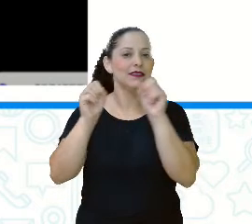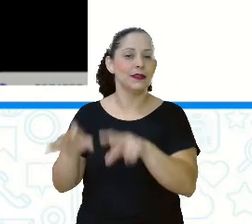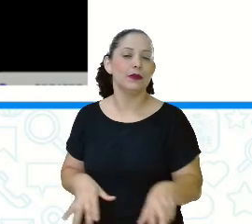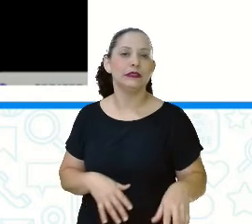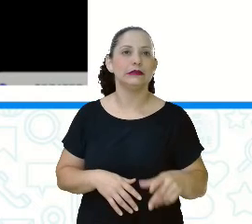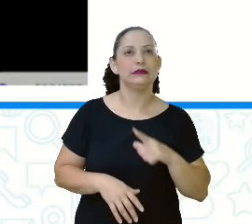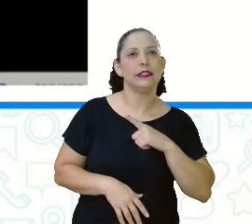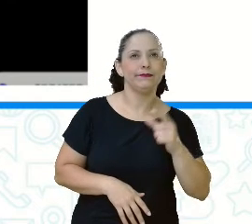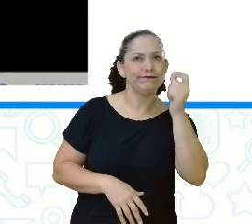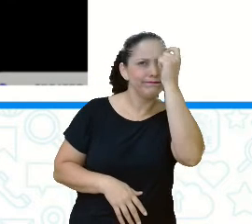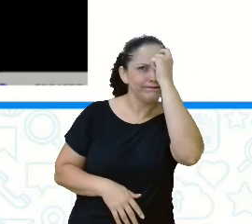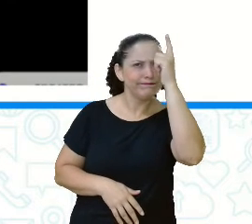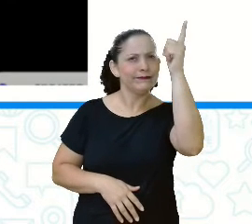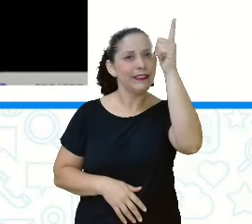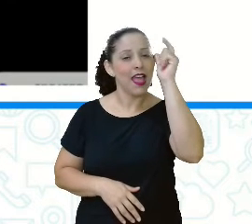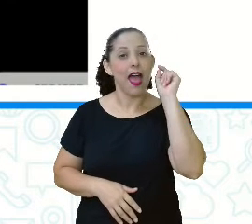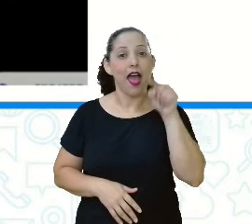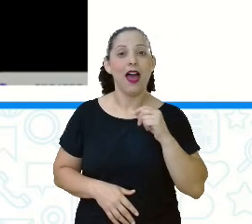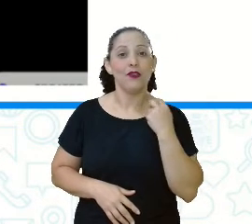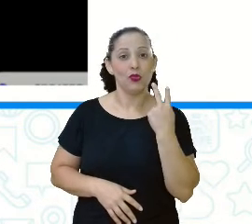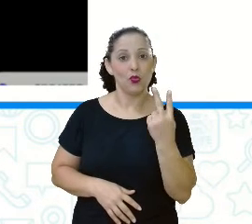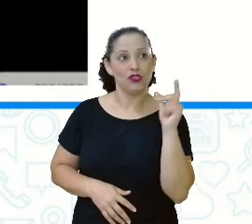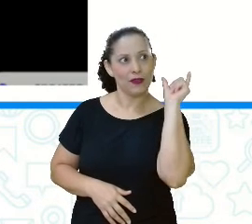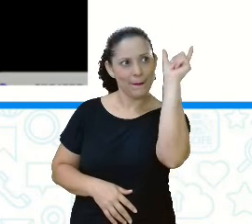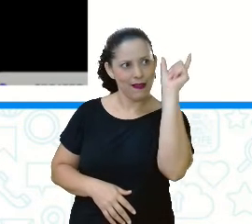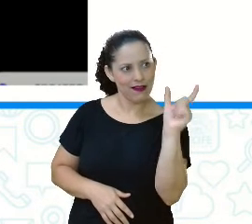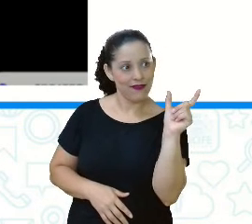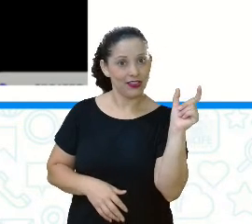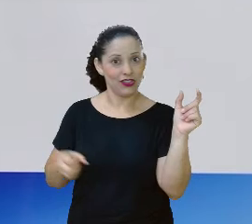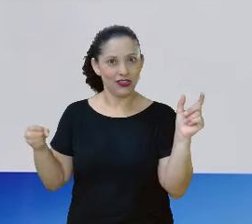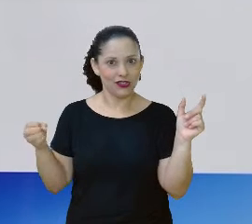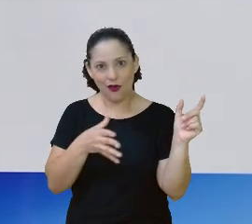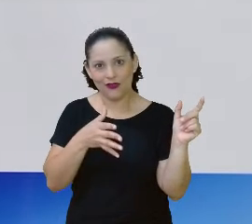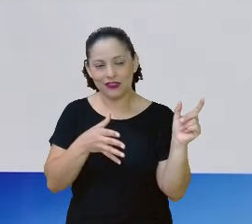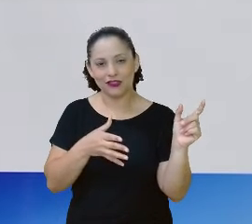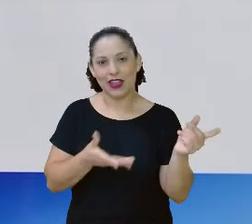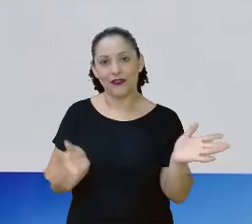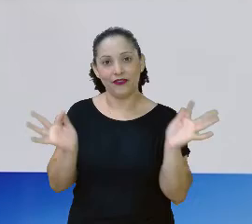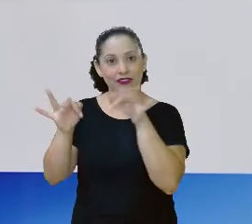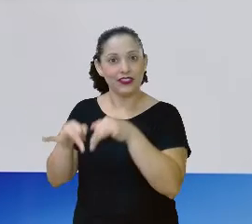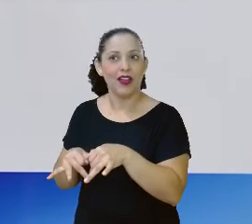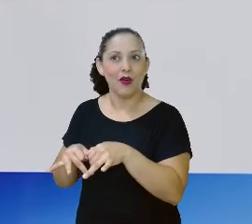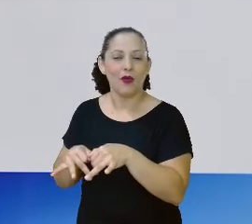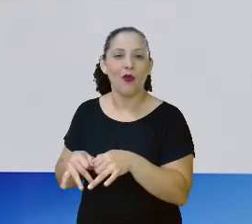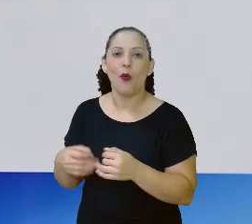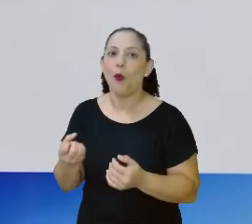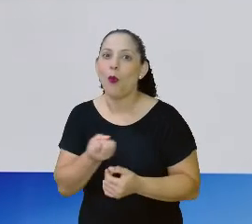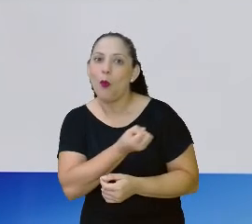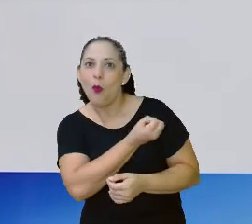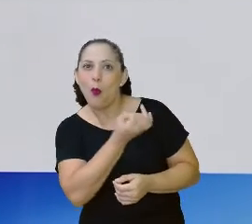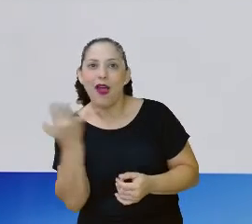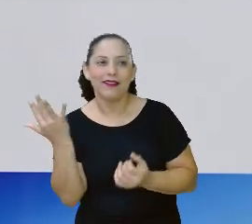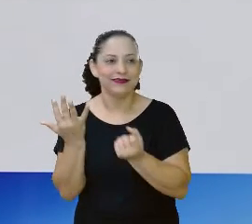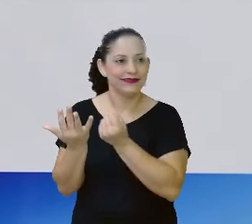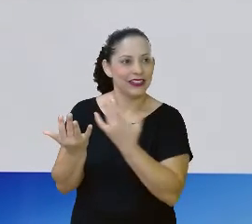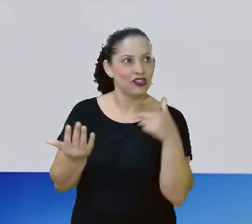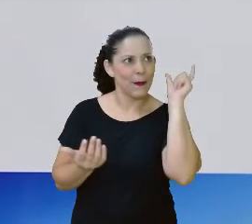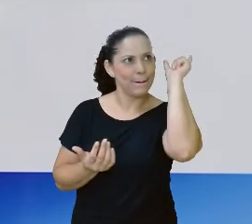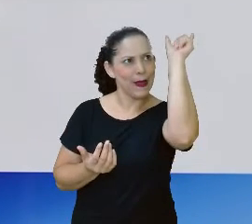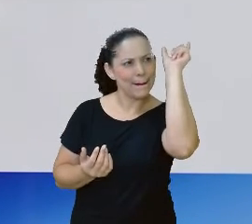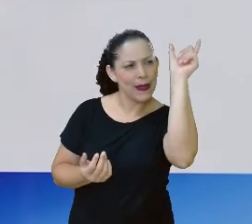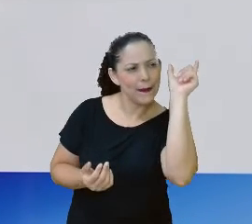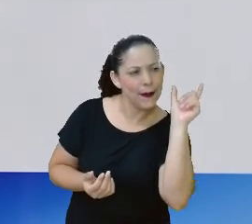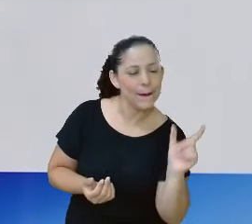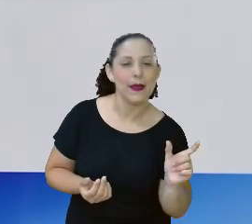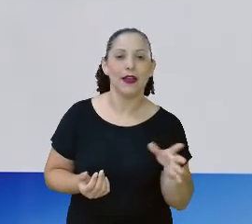novas. Imagina, no final do ano, quantas palavras novas você vai ter conhecido. Agora, claro, conhecer,